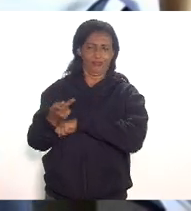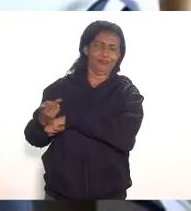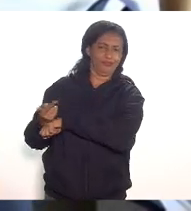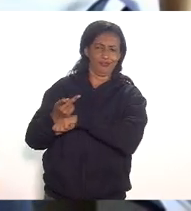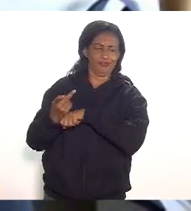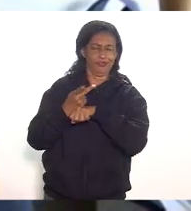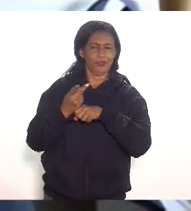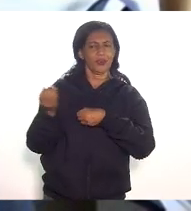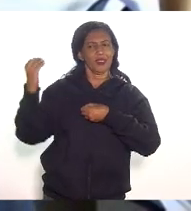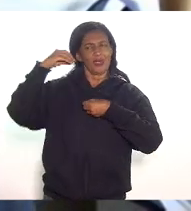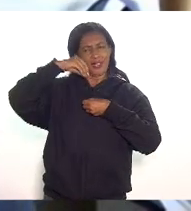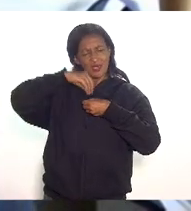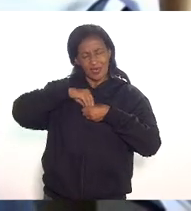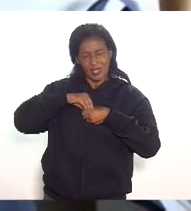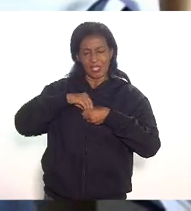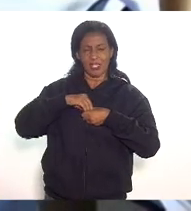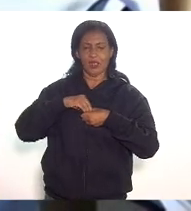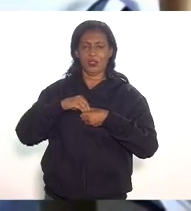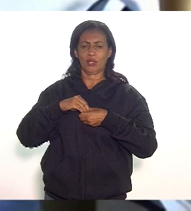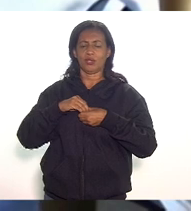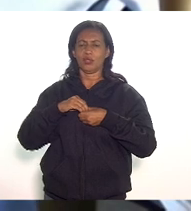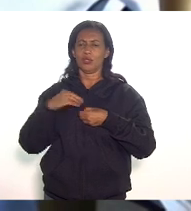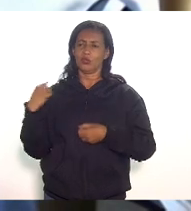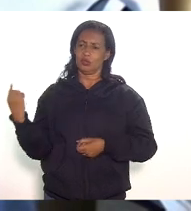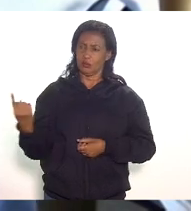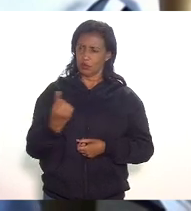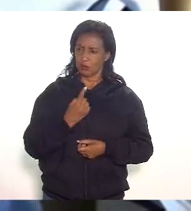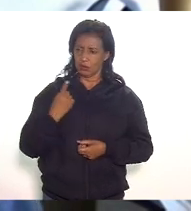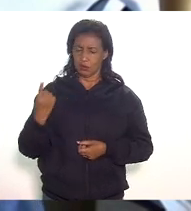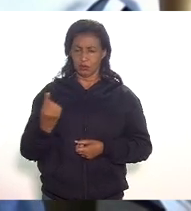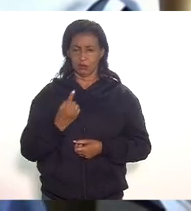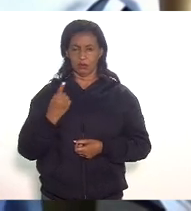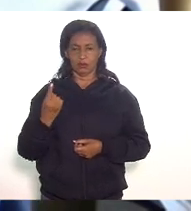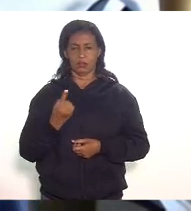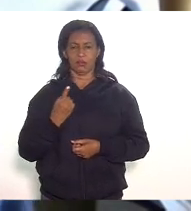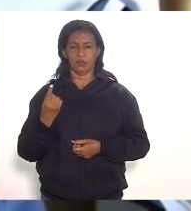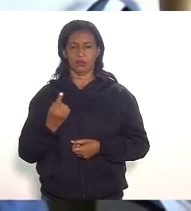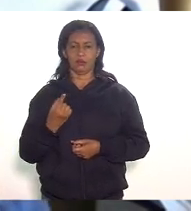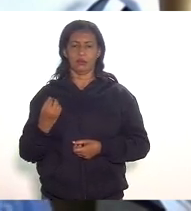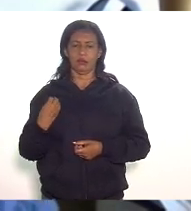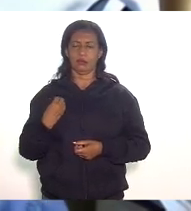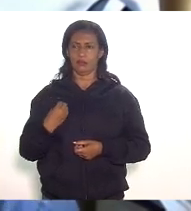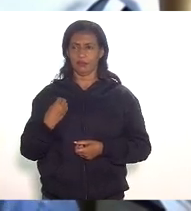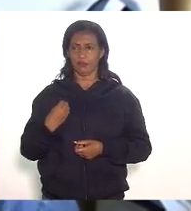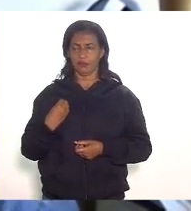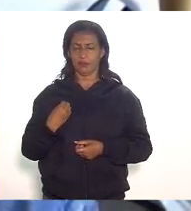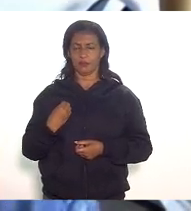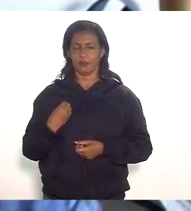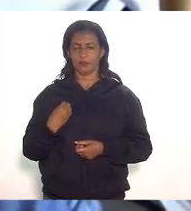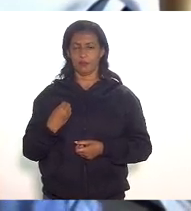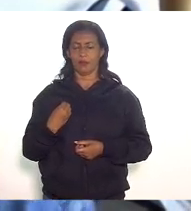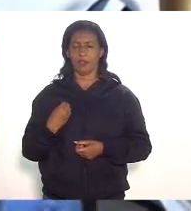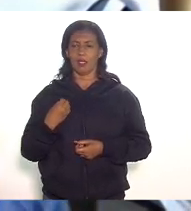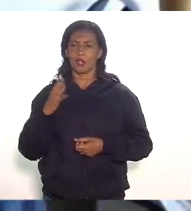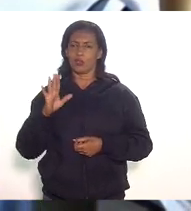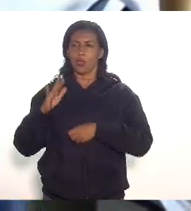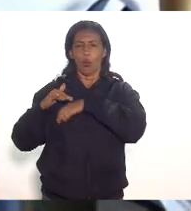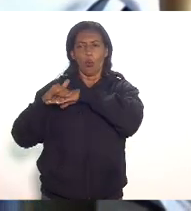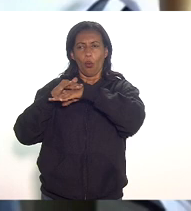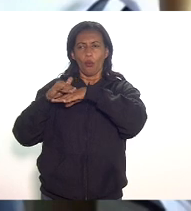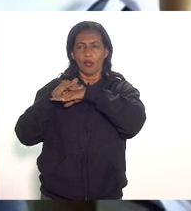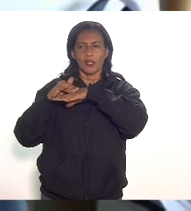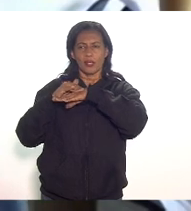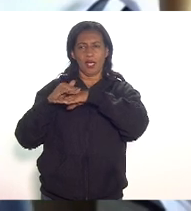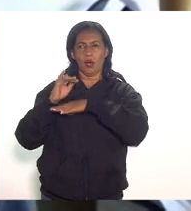dentro dentro das nossas possibilidades mas a sua sugestão de conversar com o IPEA